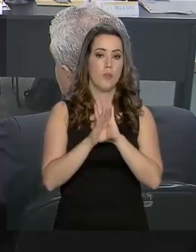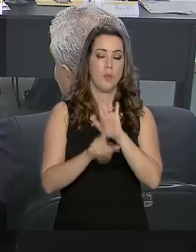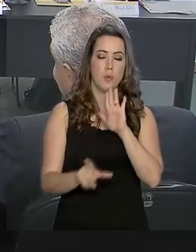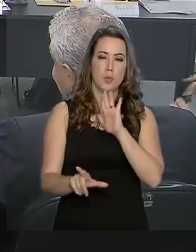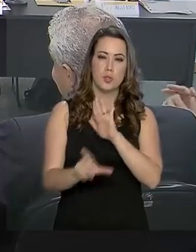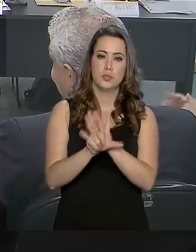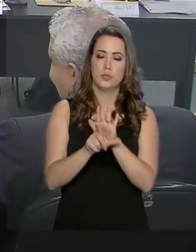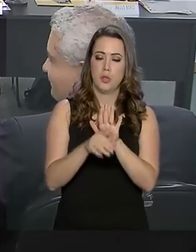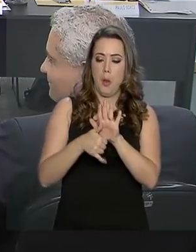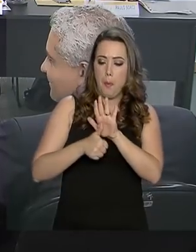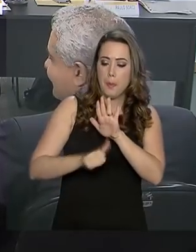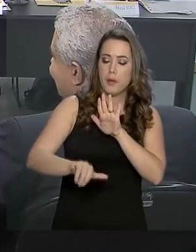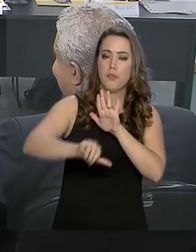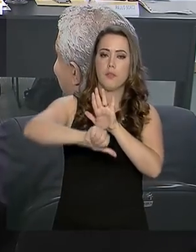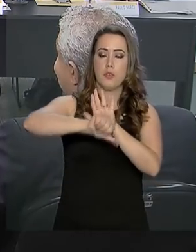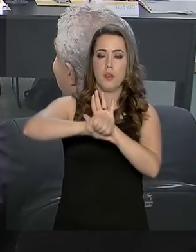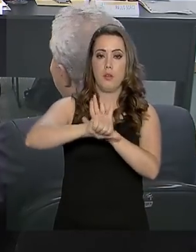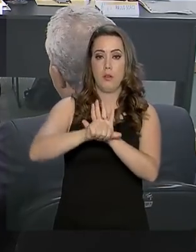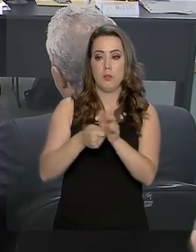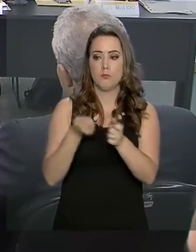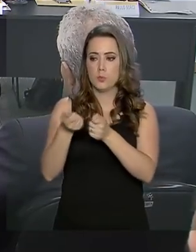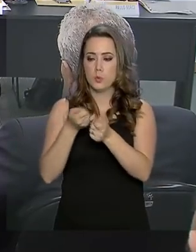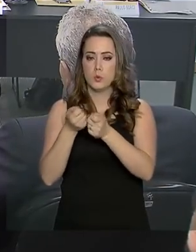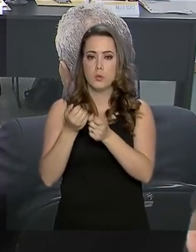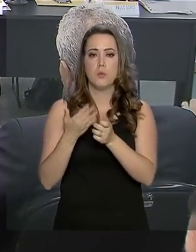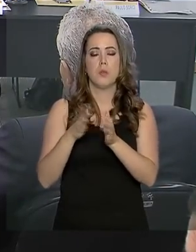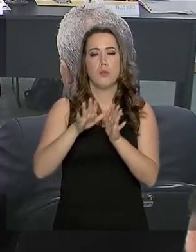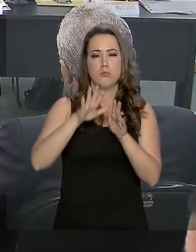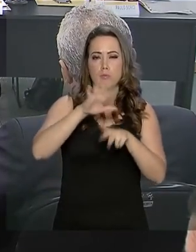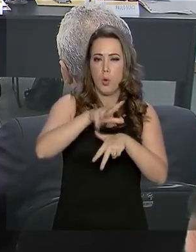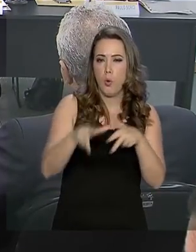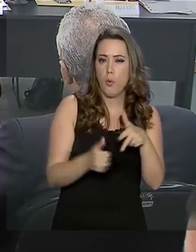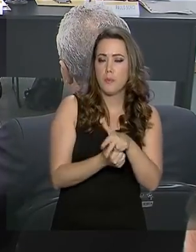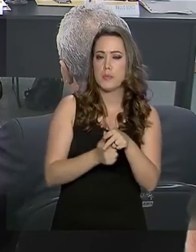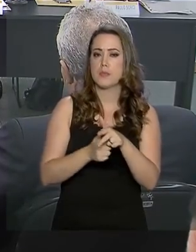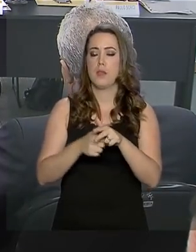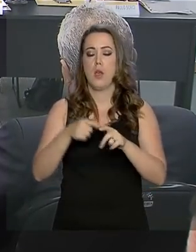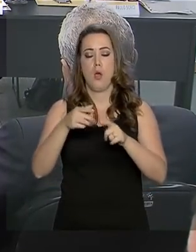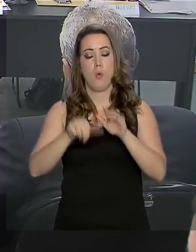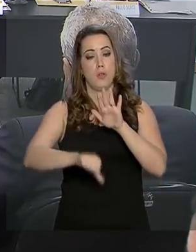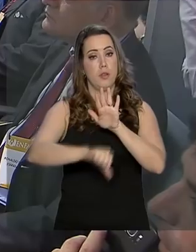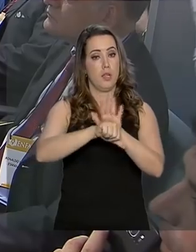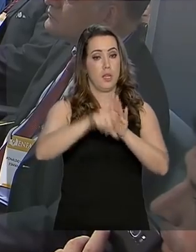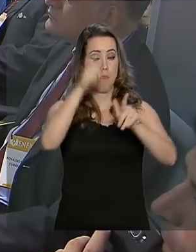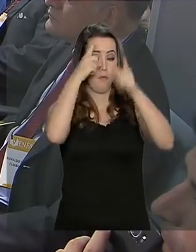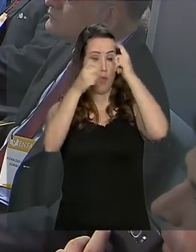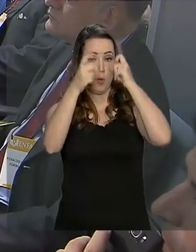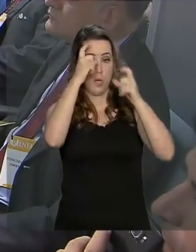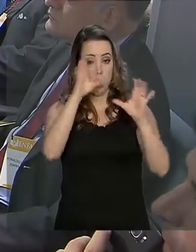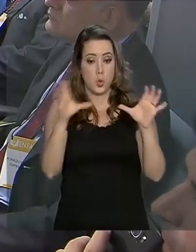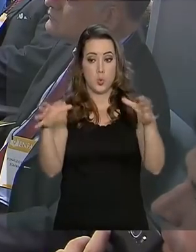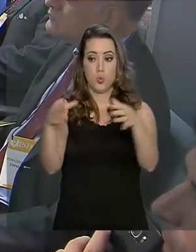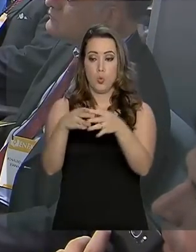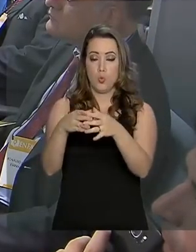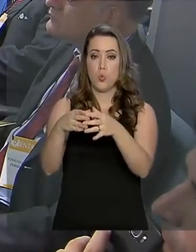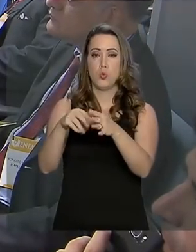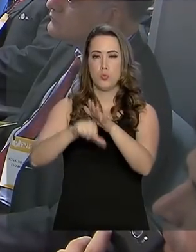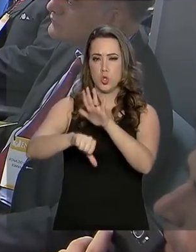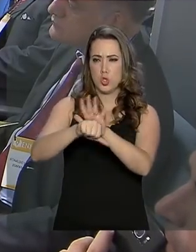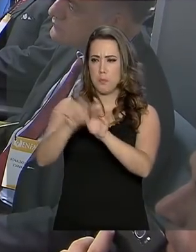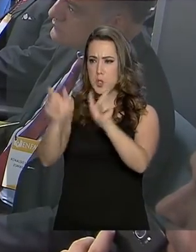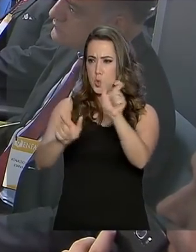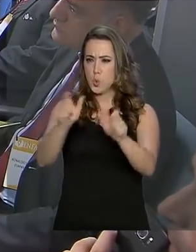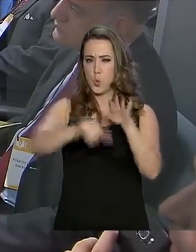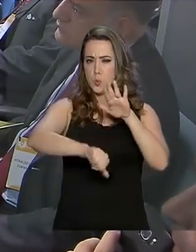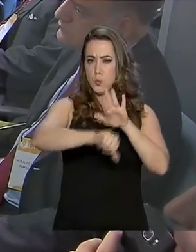lei anticrime que vai endurecer o combate à corrupção, crimes violentos e crime organizado foi apresentado a juristas e